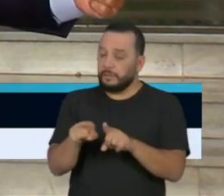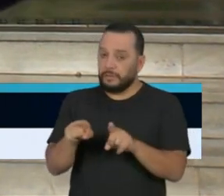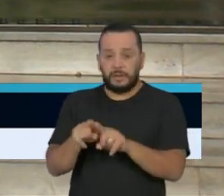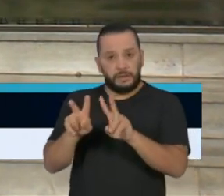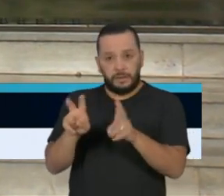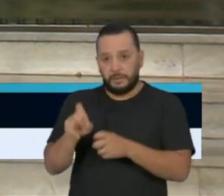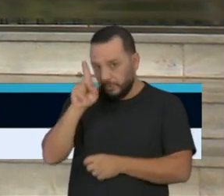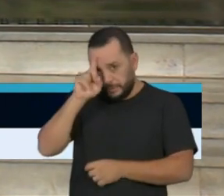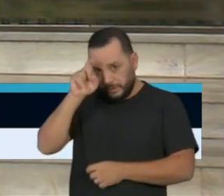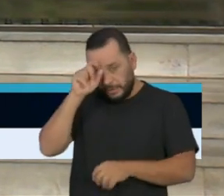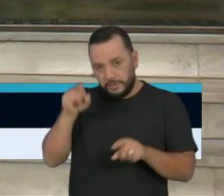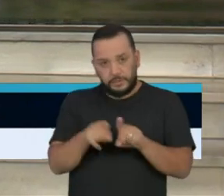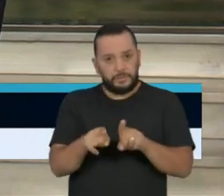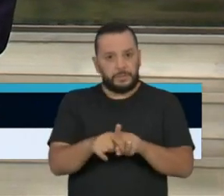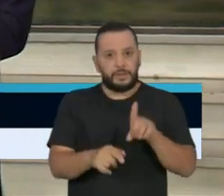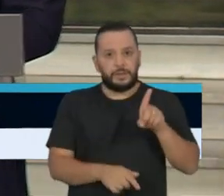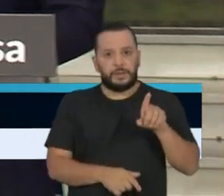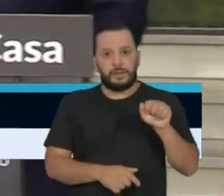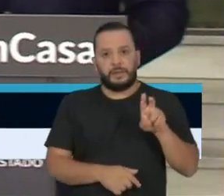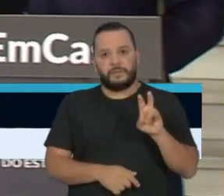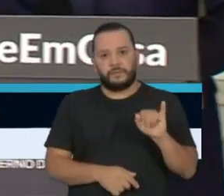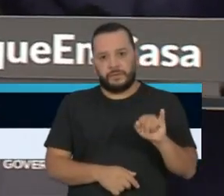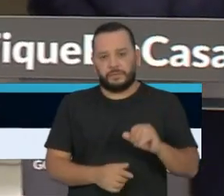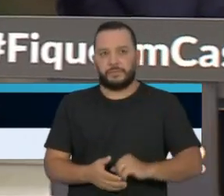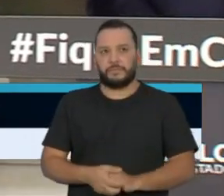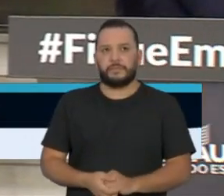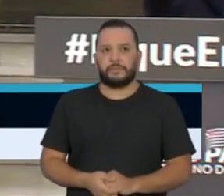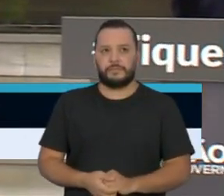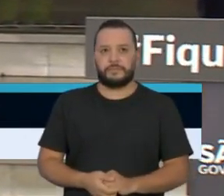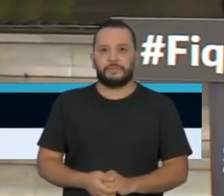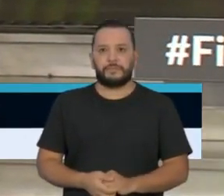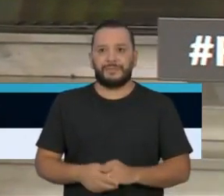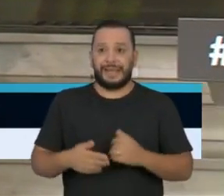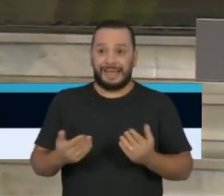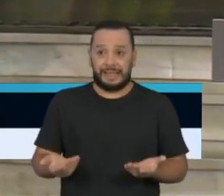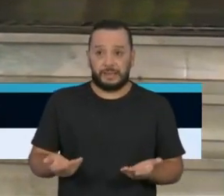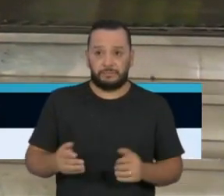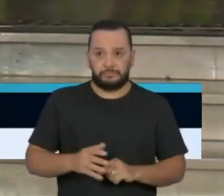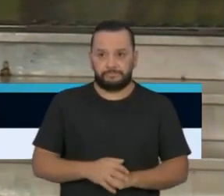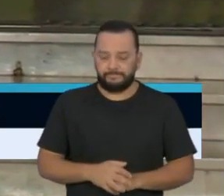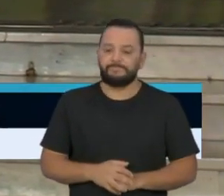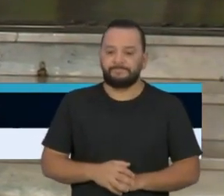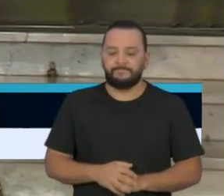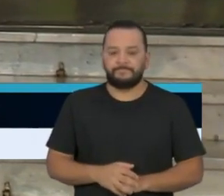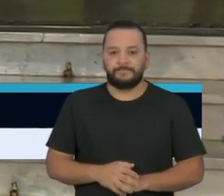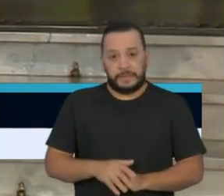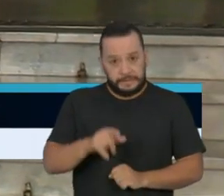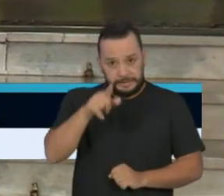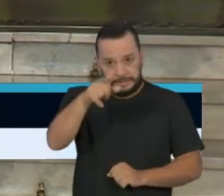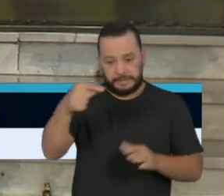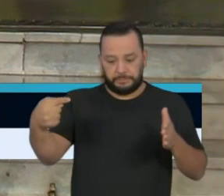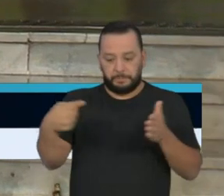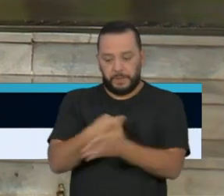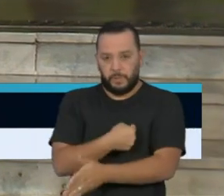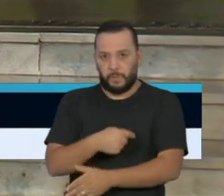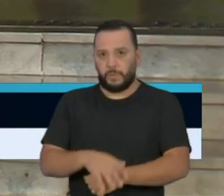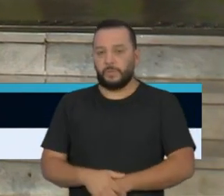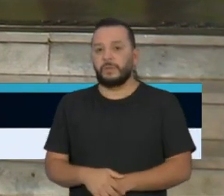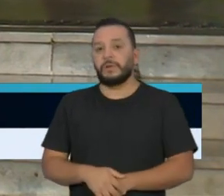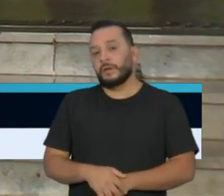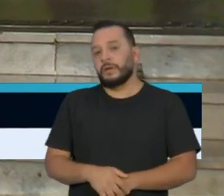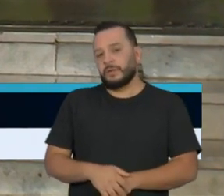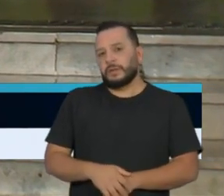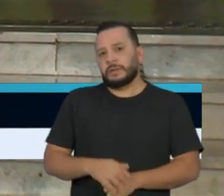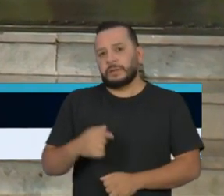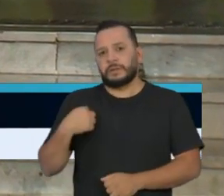também com o doutor David Wippe. Guerma. Então, dentro da sua pergunta, se